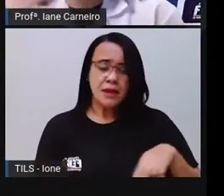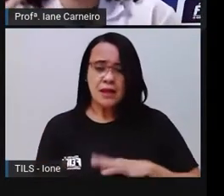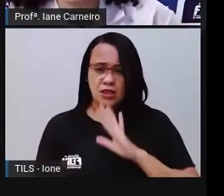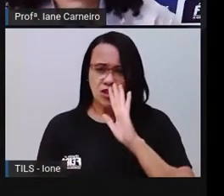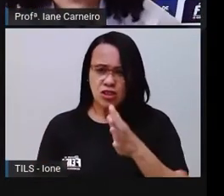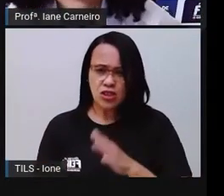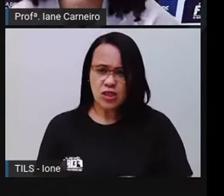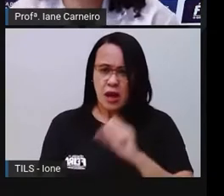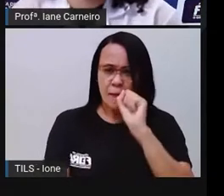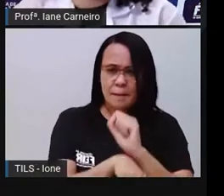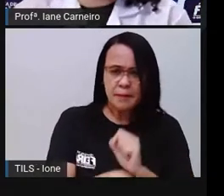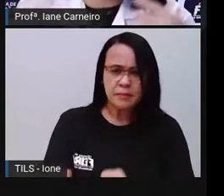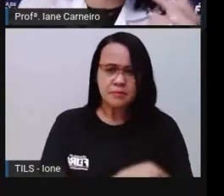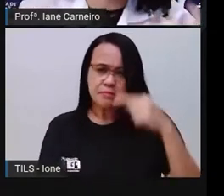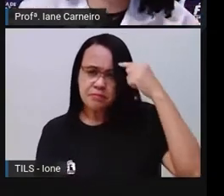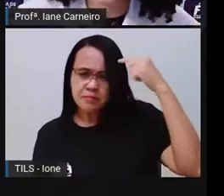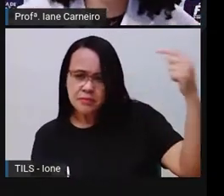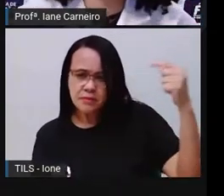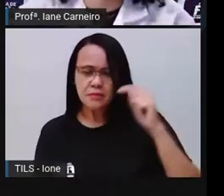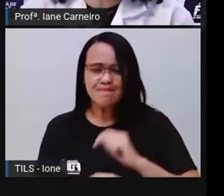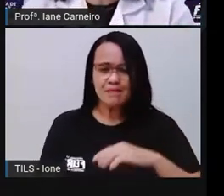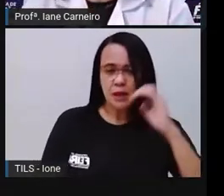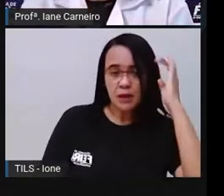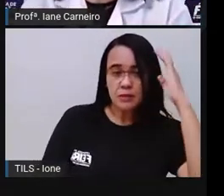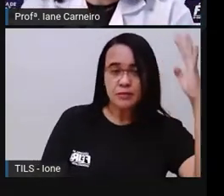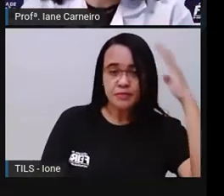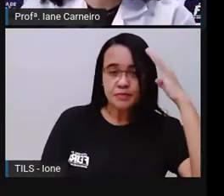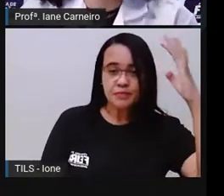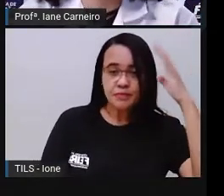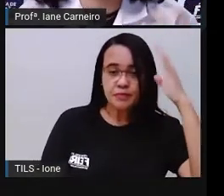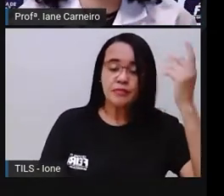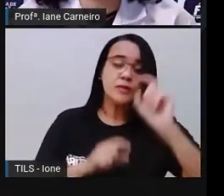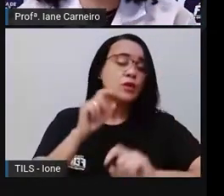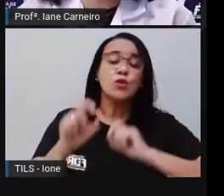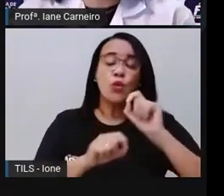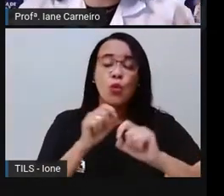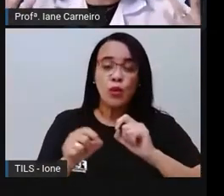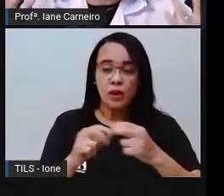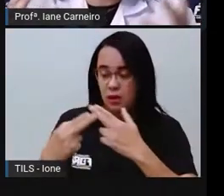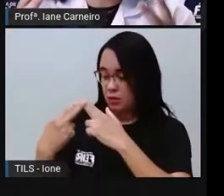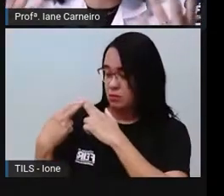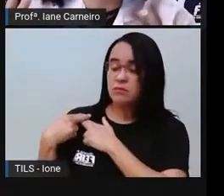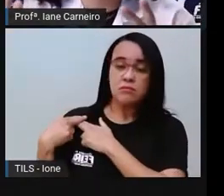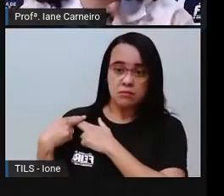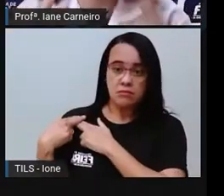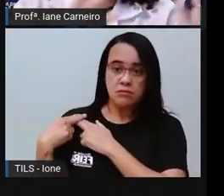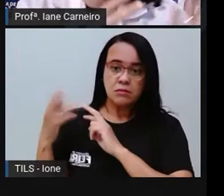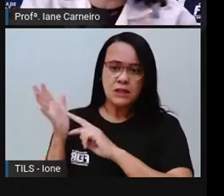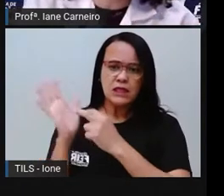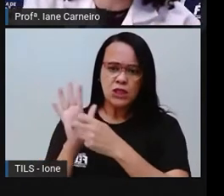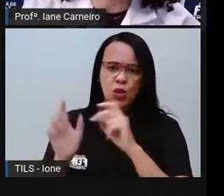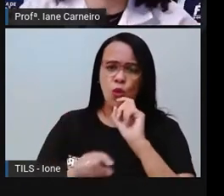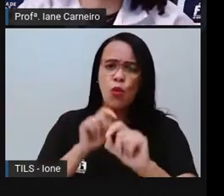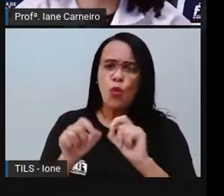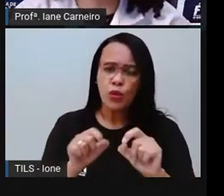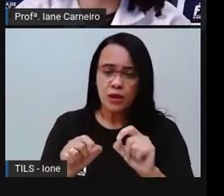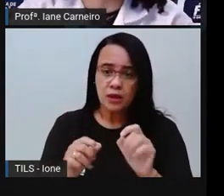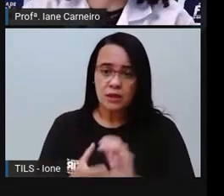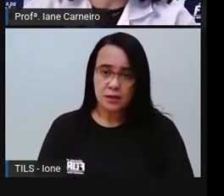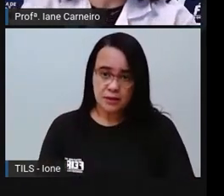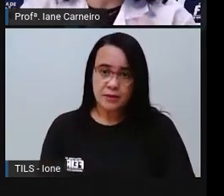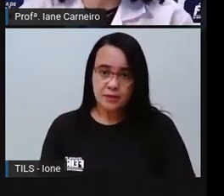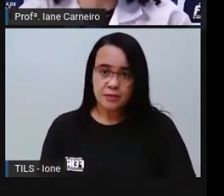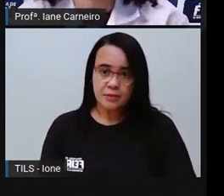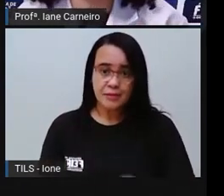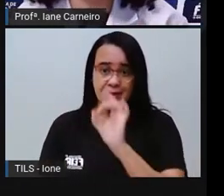Pro deu o exemplo do ônibus, deu o exemplo da escola, né? Então responsabilidade, né? É como o Pro explicou no exemplo anterior.